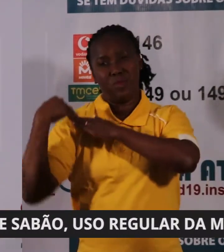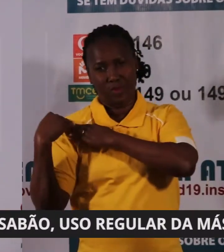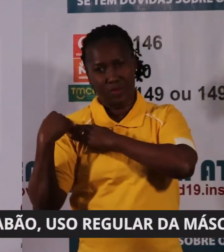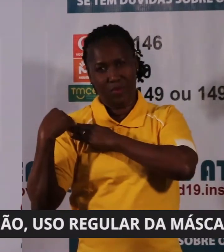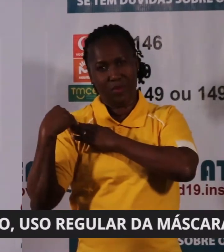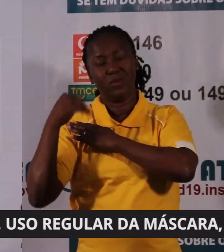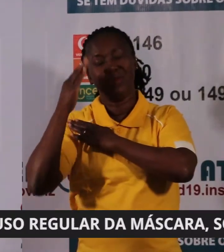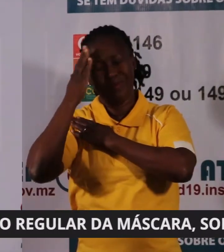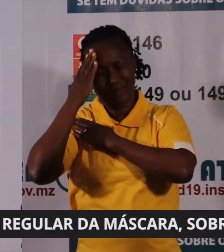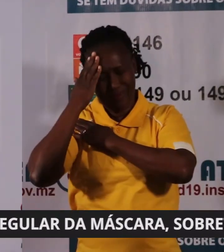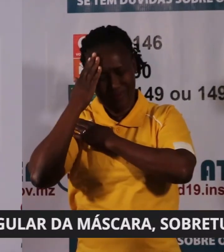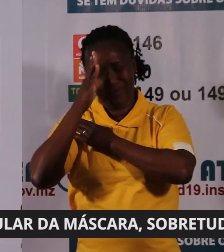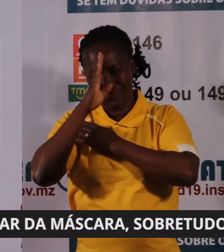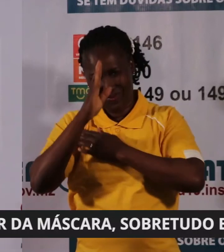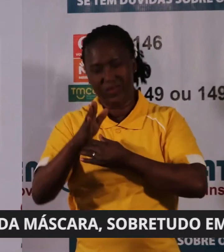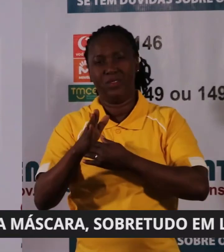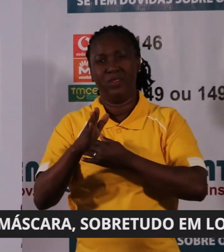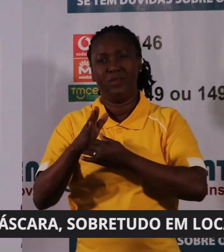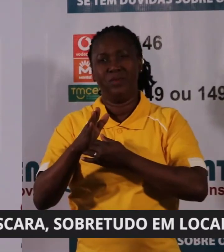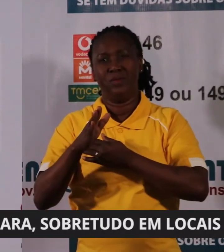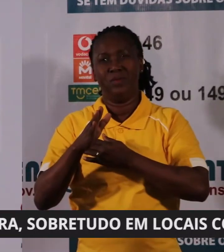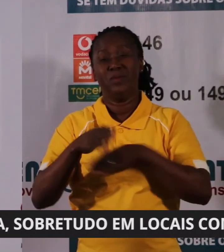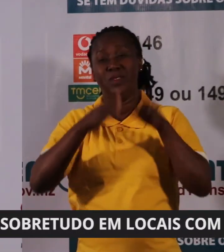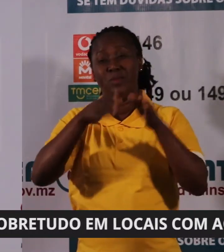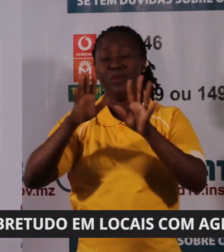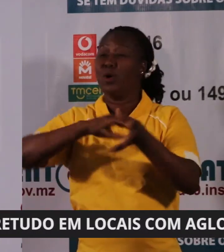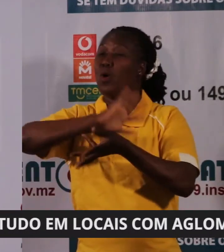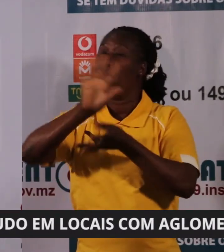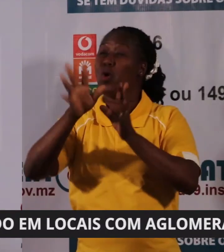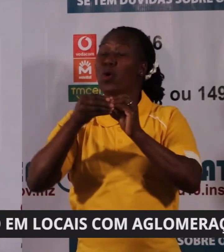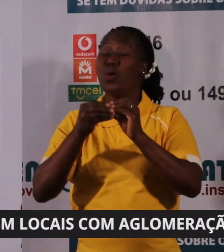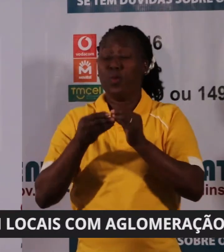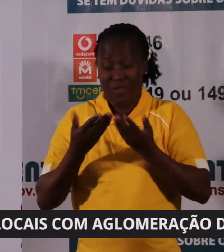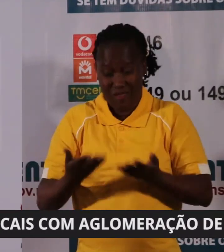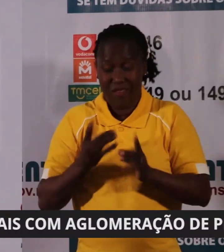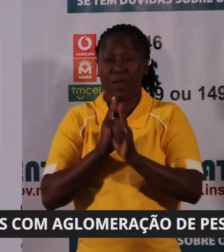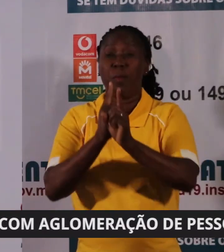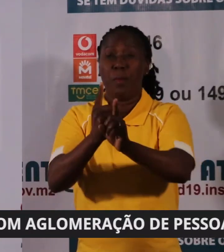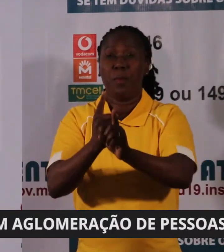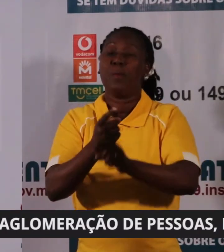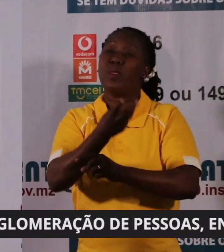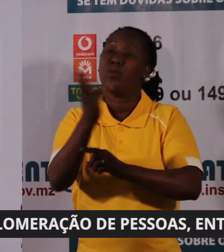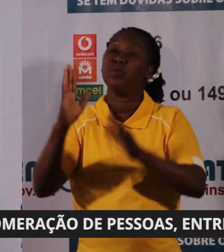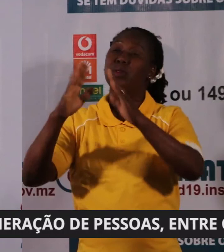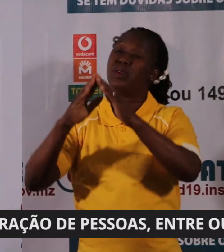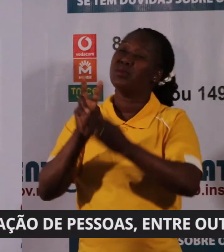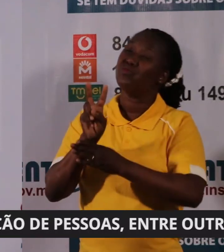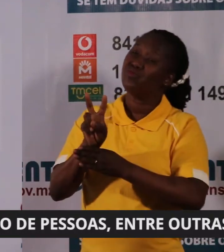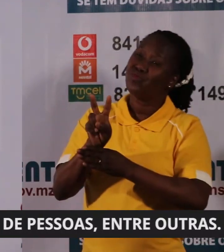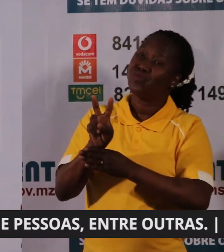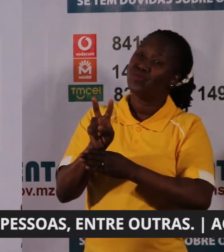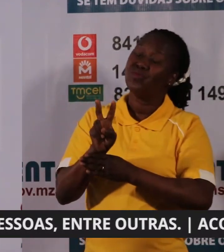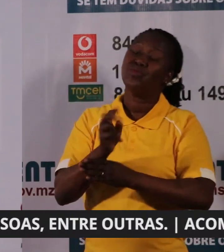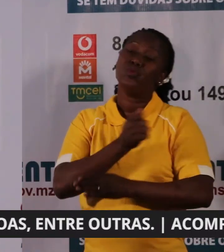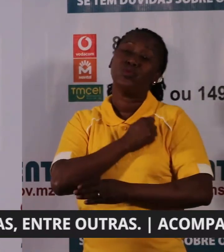consciente. A todos aqui presentes e aqueles que nos ouvem em casa queremos